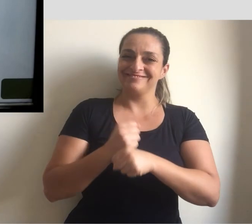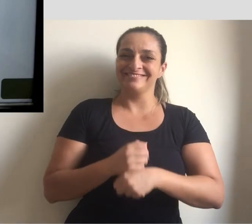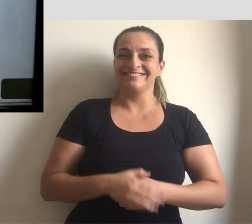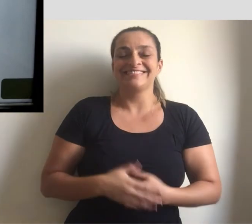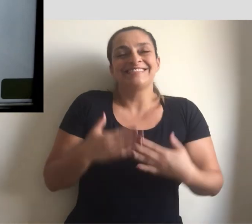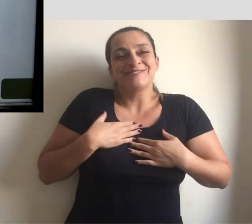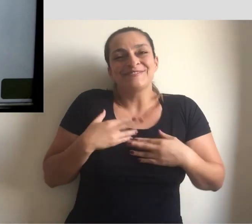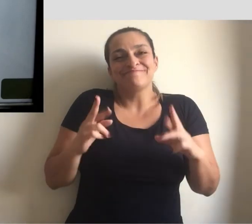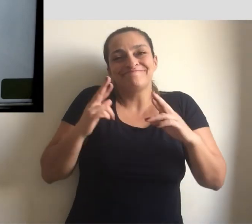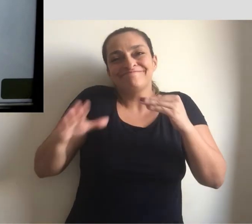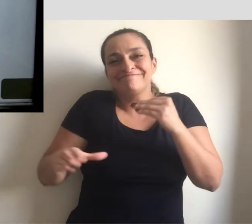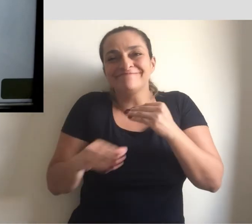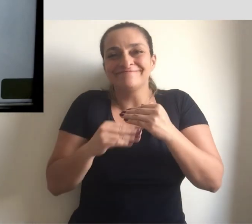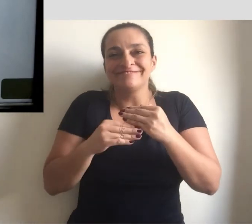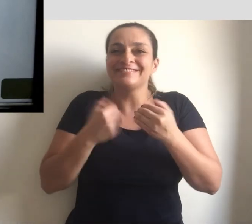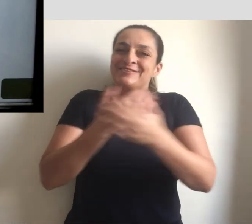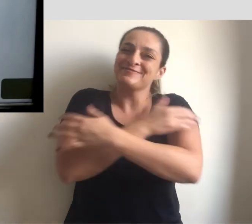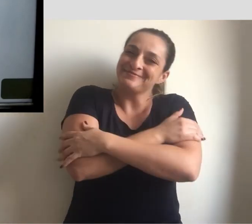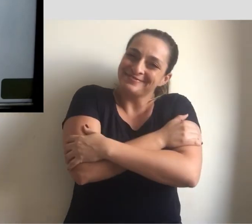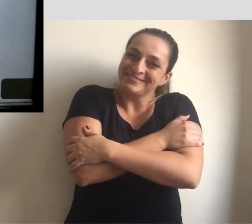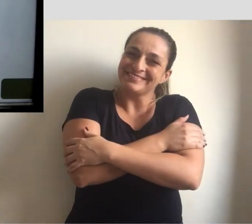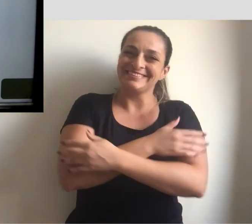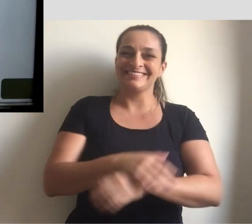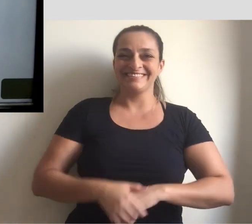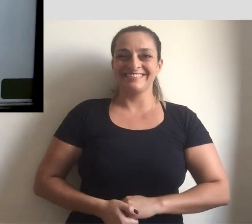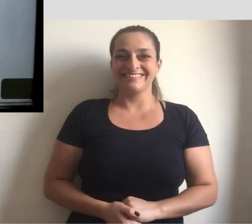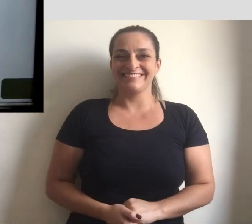Espero ter contribuído e um forte abraço a todos. aí E